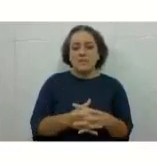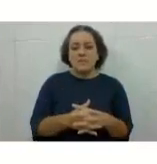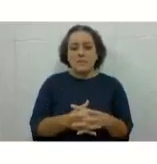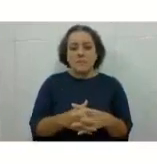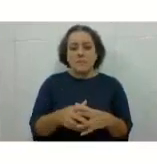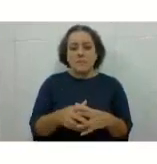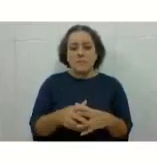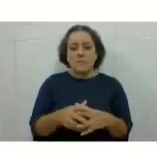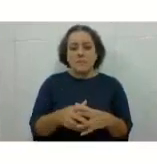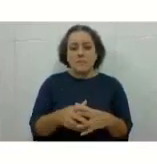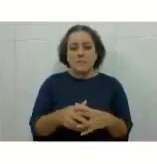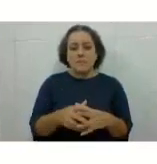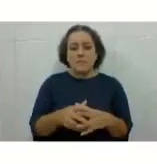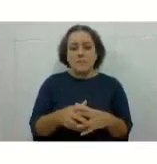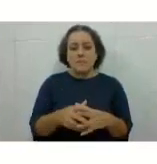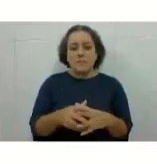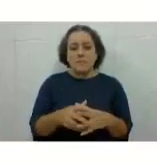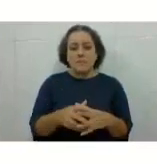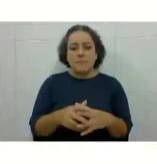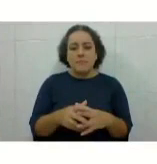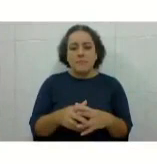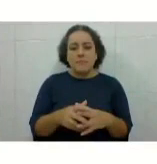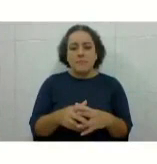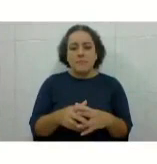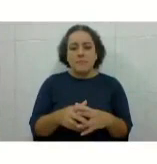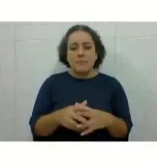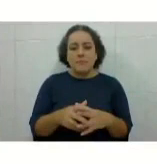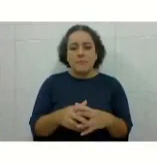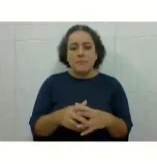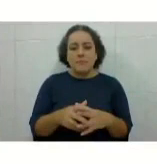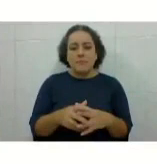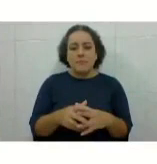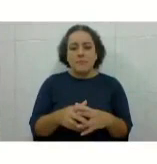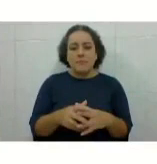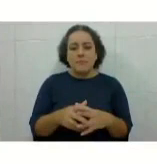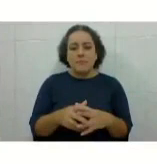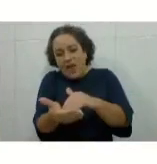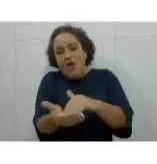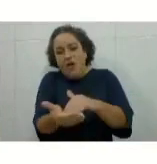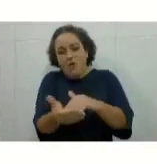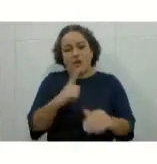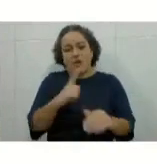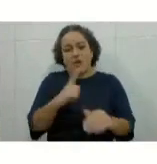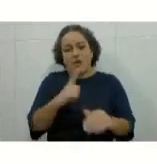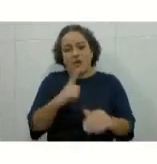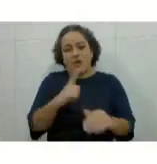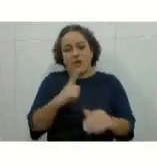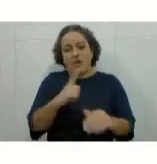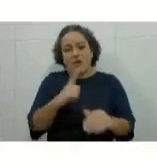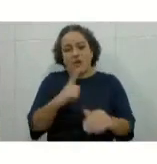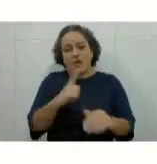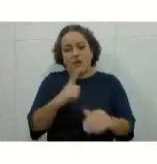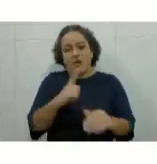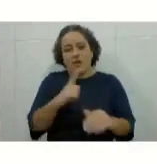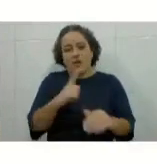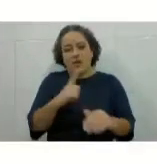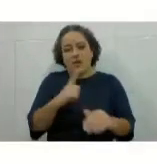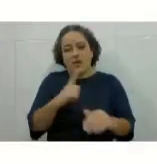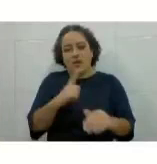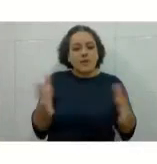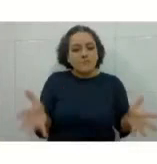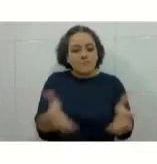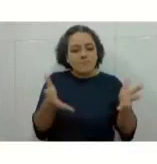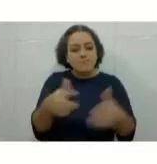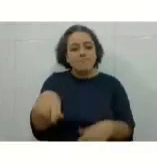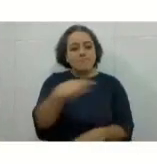oportunidade de fazer algumas avaliações, né? Vamos pensar que nessa primeira recuperação o professor tenha distribuído 40